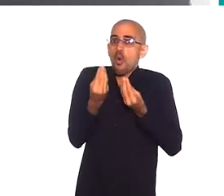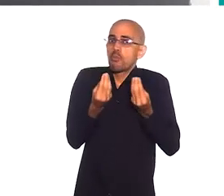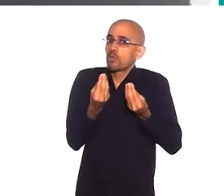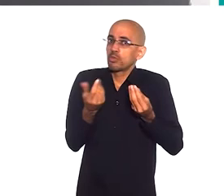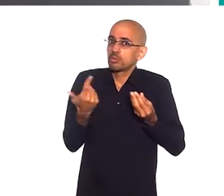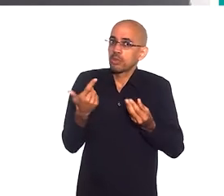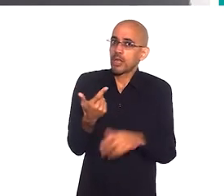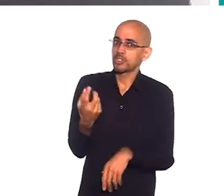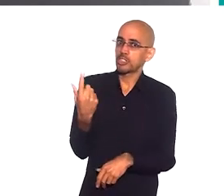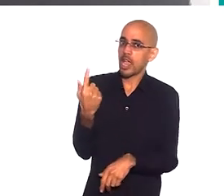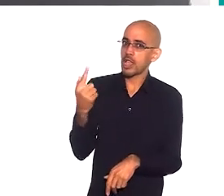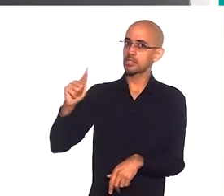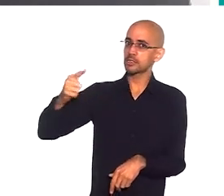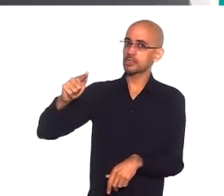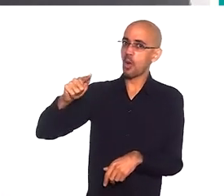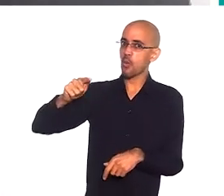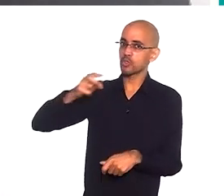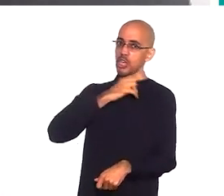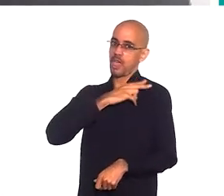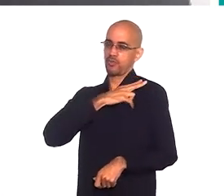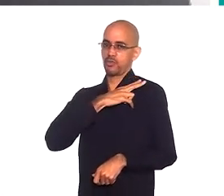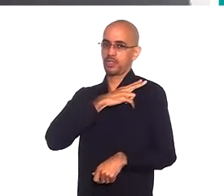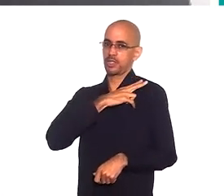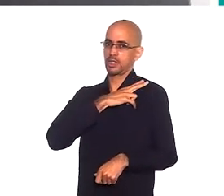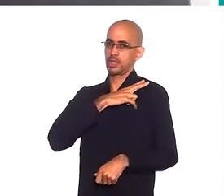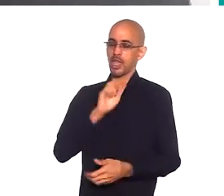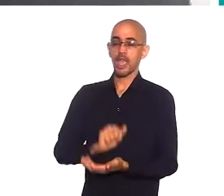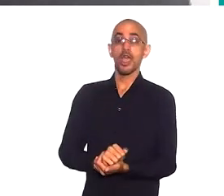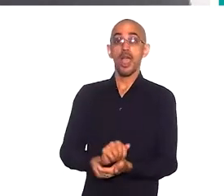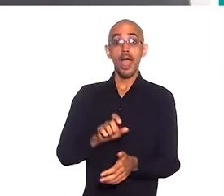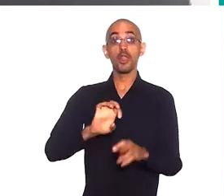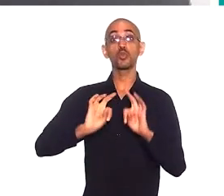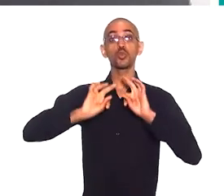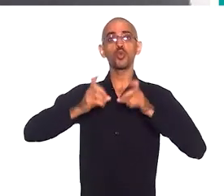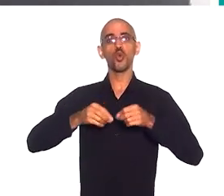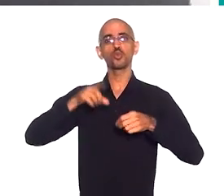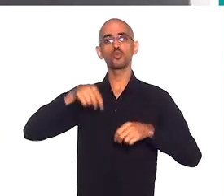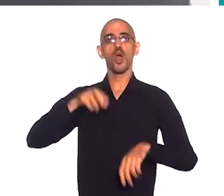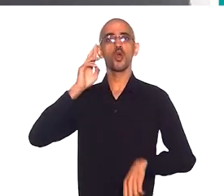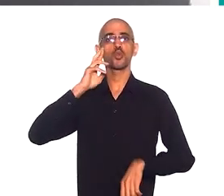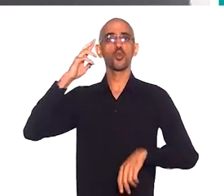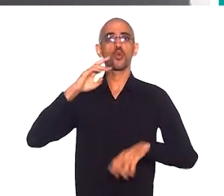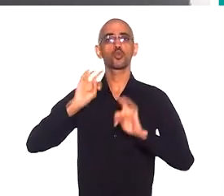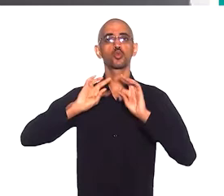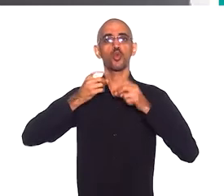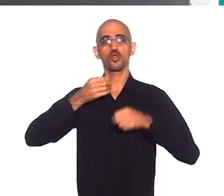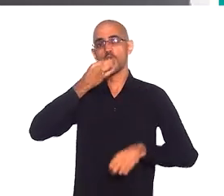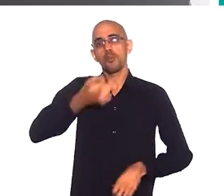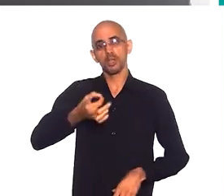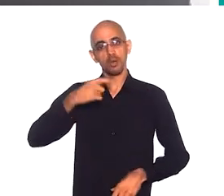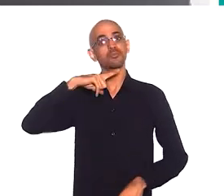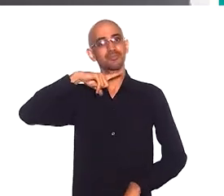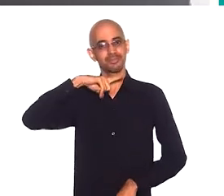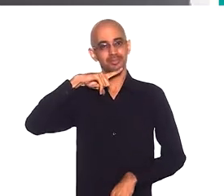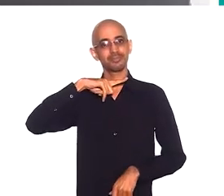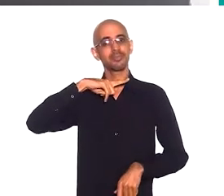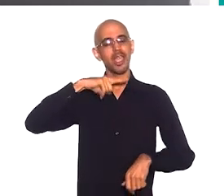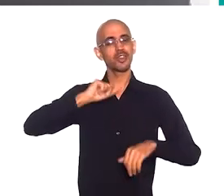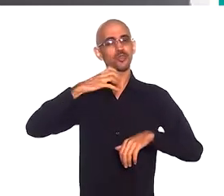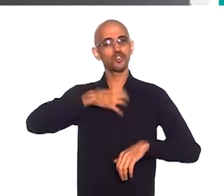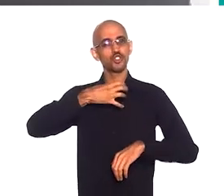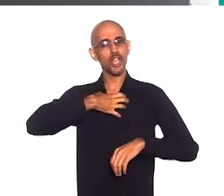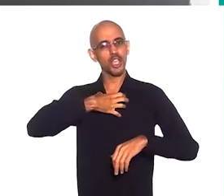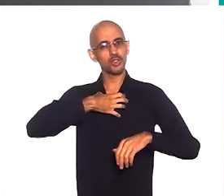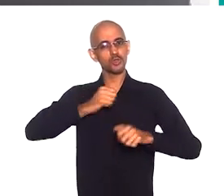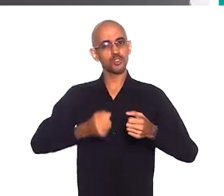mundo sem patrão? É uma economia onde todos são donos, todos opinam no modo de produção,